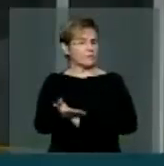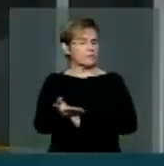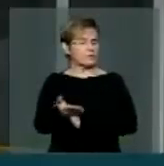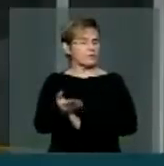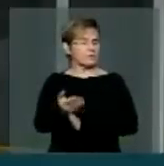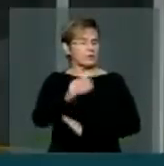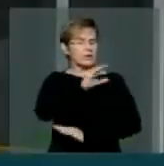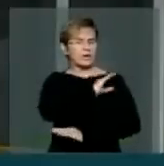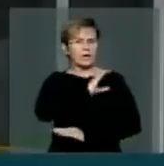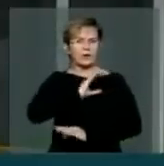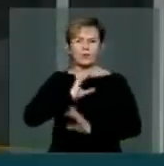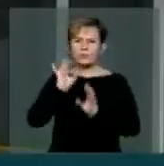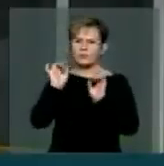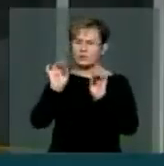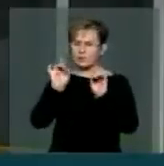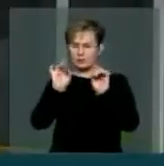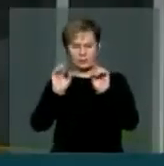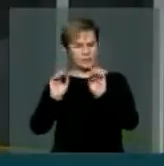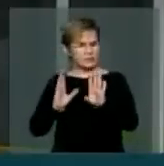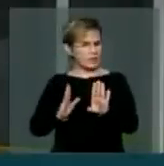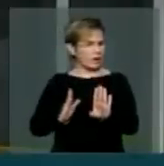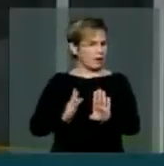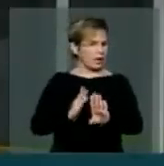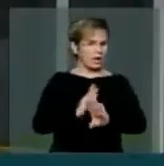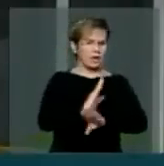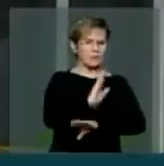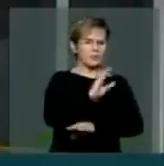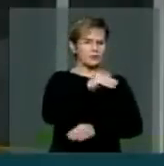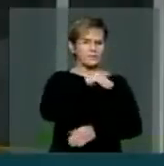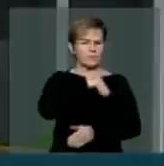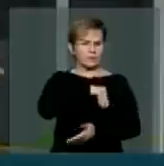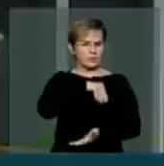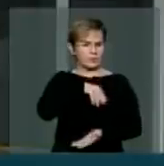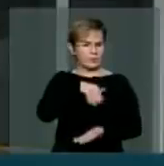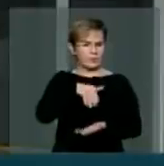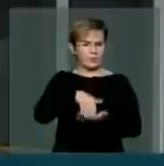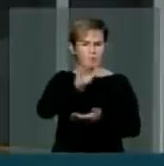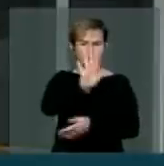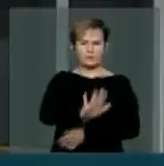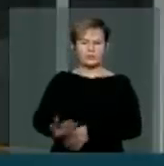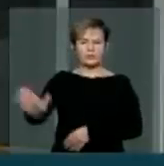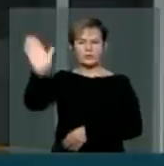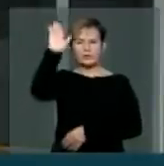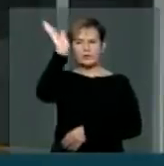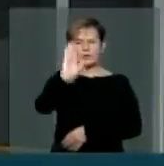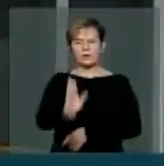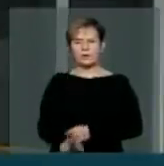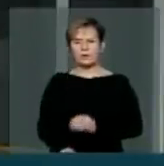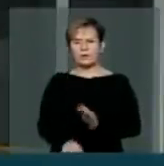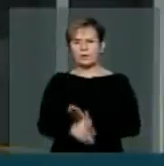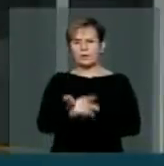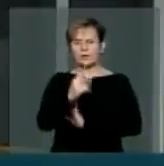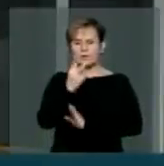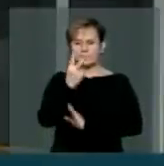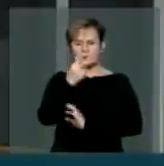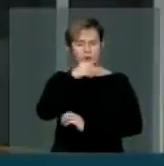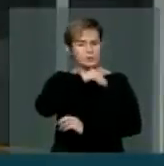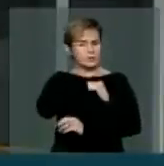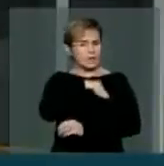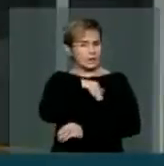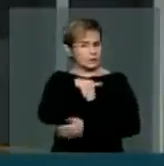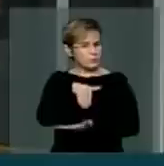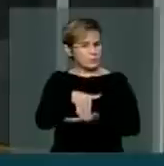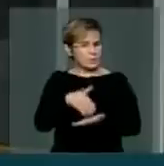a Comissão Especial aprovou um piso salarial nacional para os agentes de dois salários mínimos.